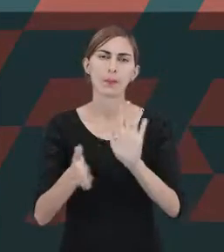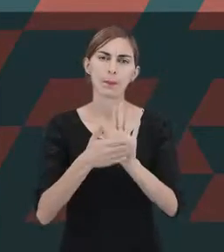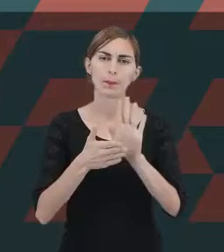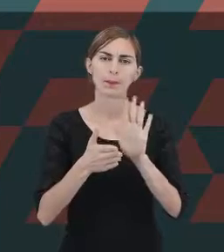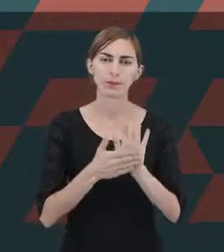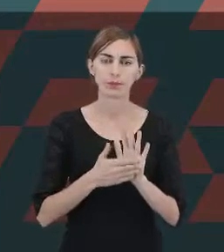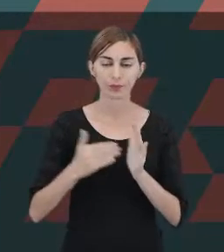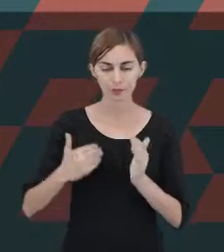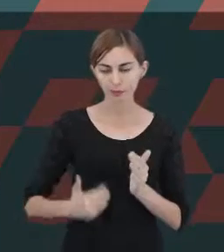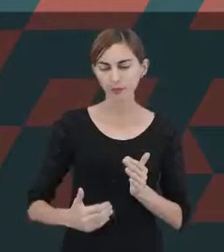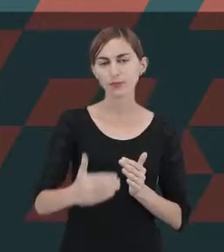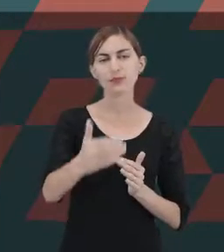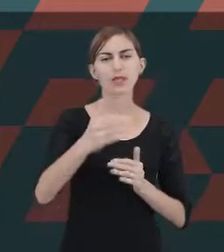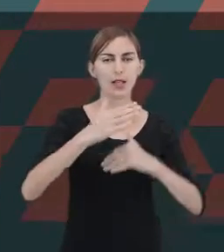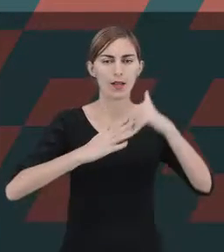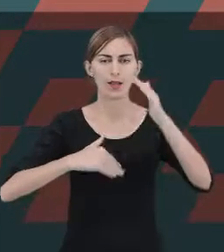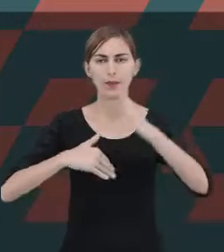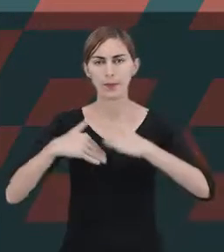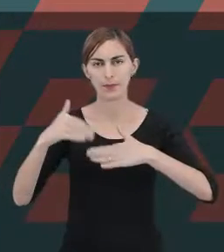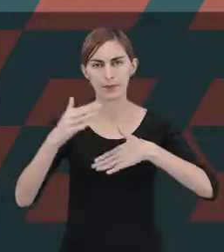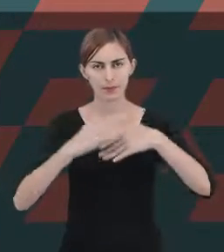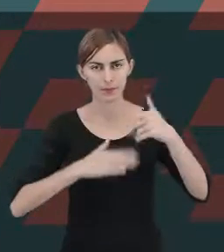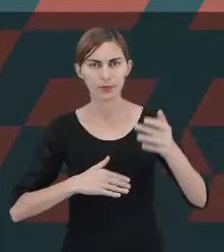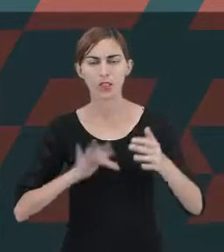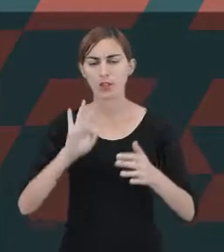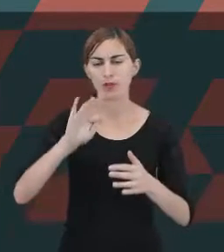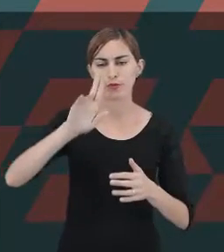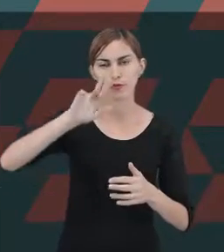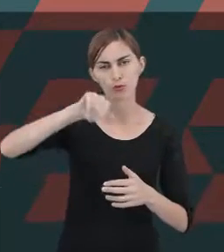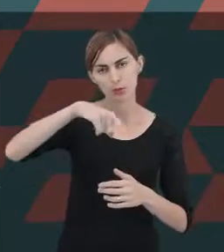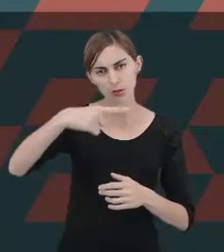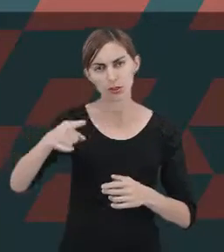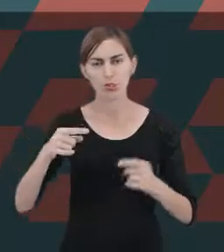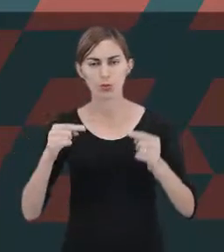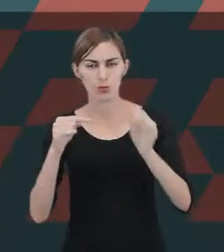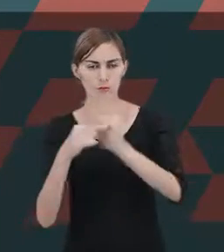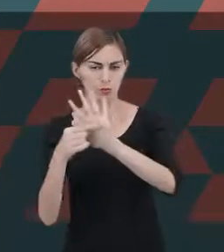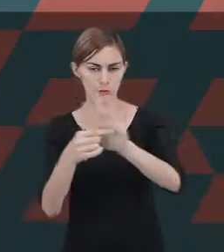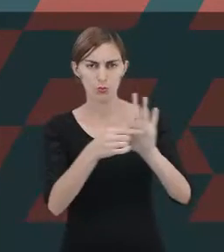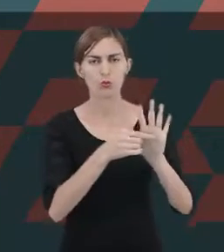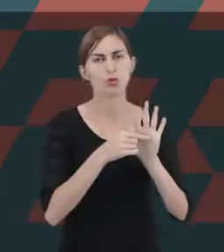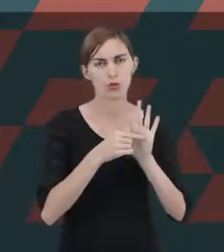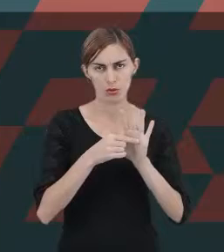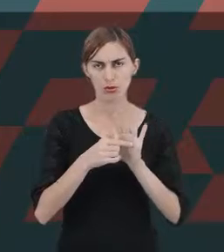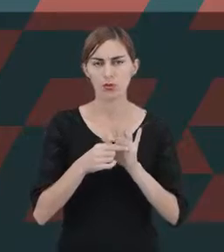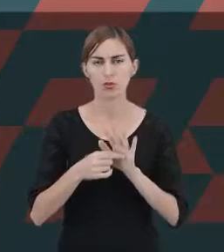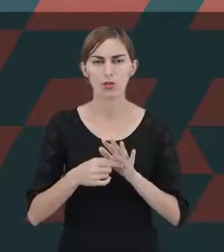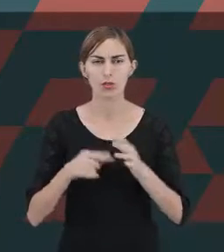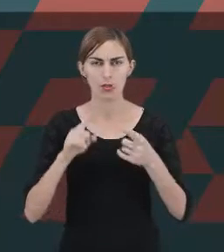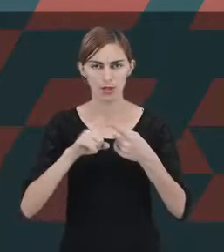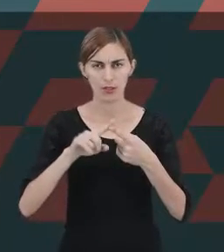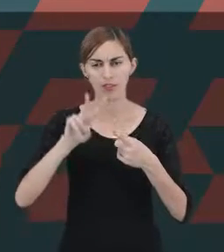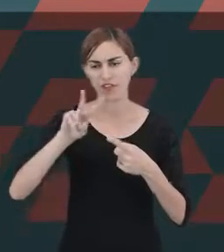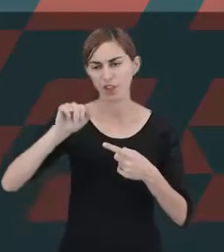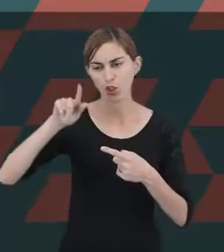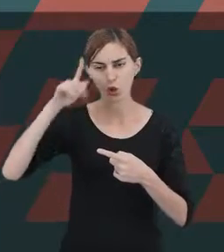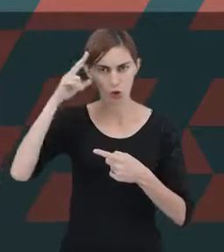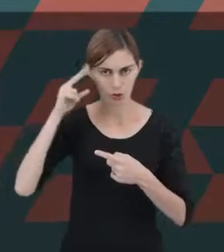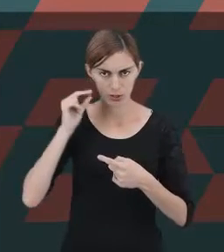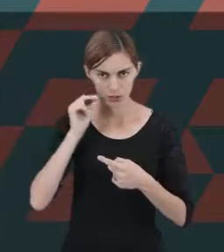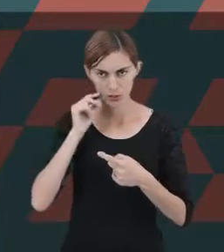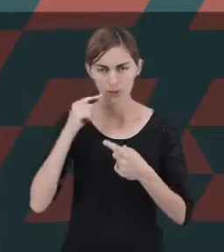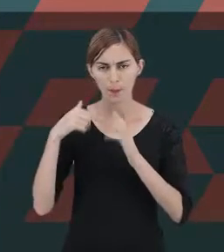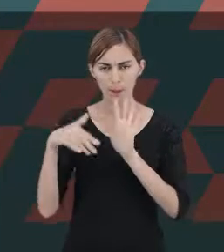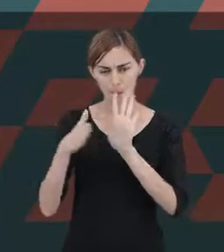partir de capacidades e funções que eu vou destacar aqui para você. Vygotsky destaca na